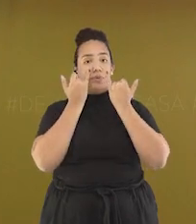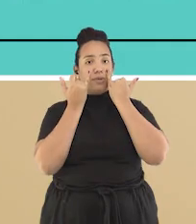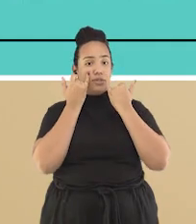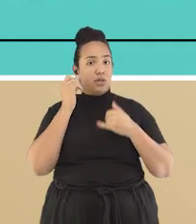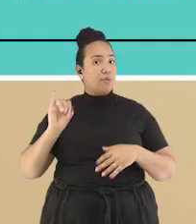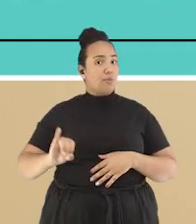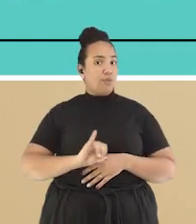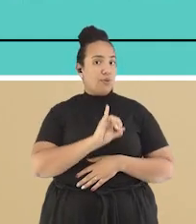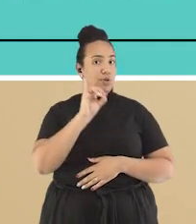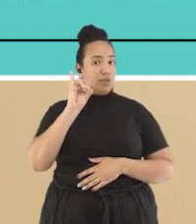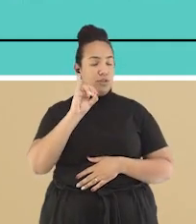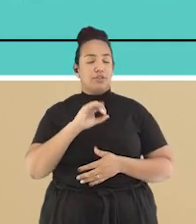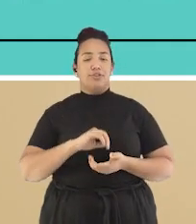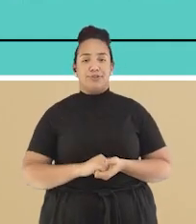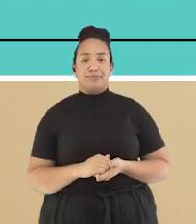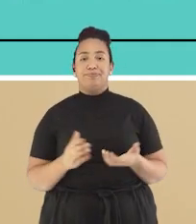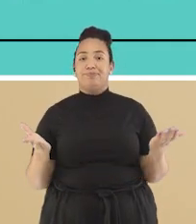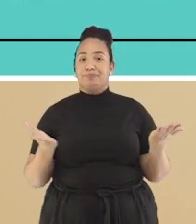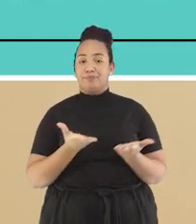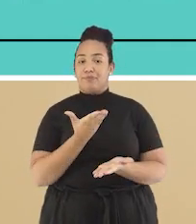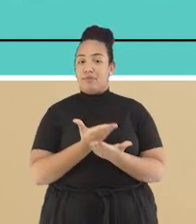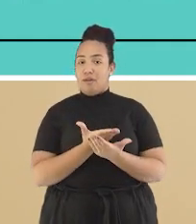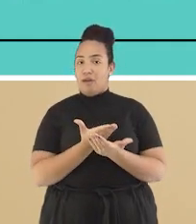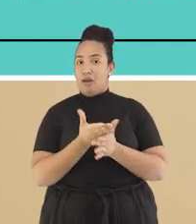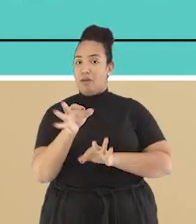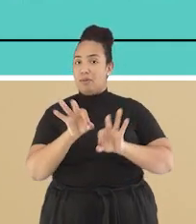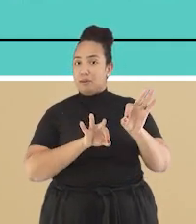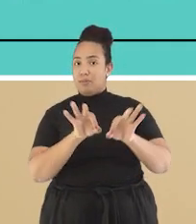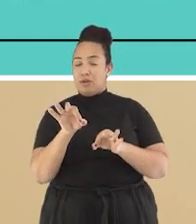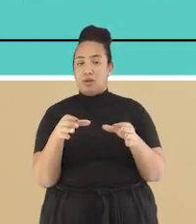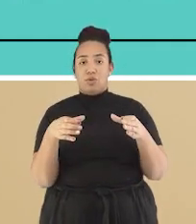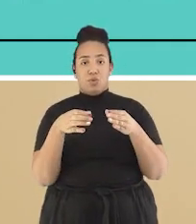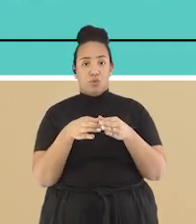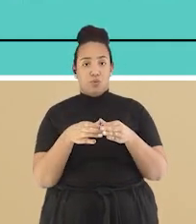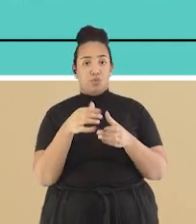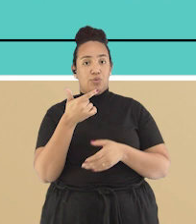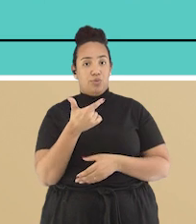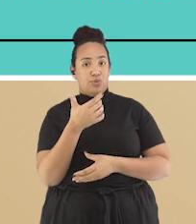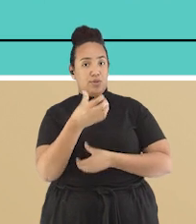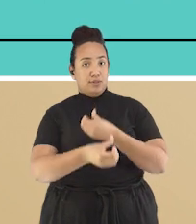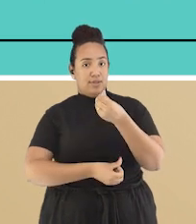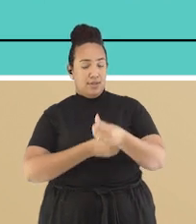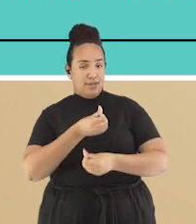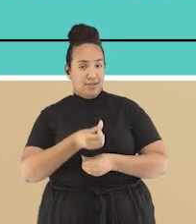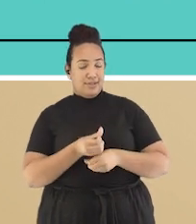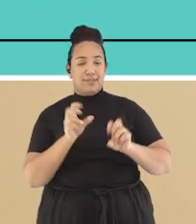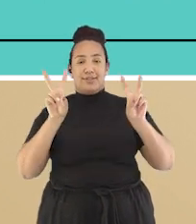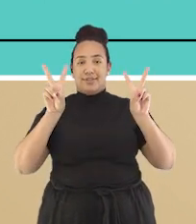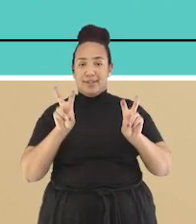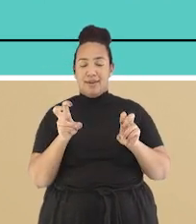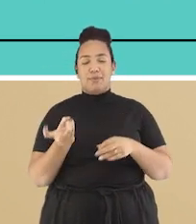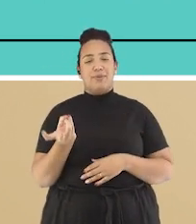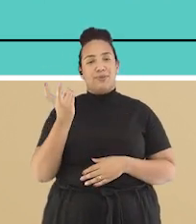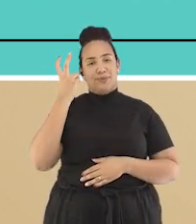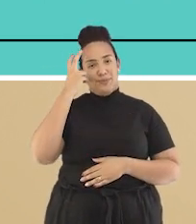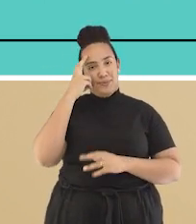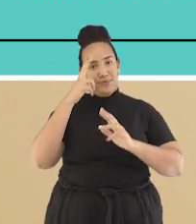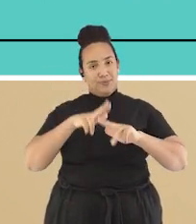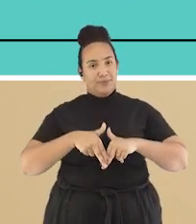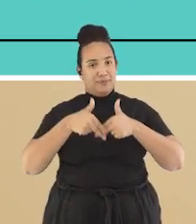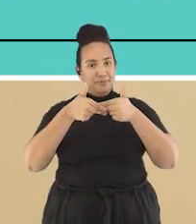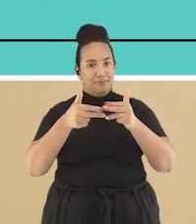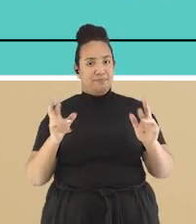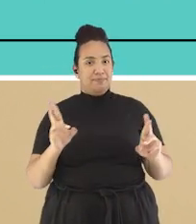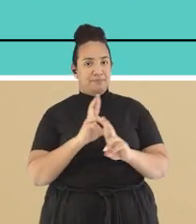aula. Essa aula foi planejada para o segundo ciclo da EJA, que tem como eixo temático cultura e relações étnico